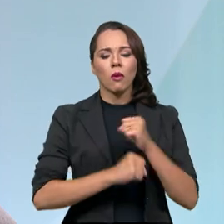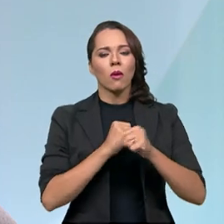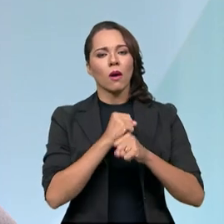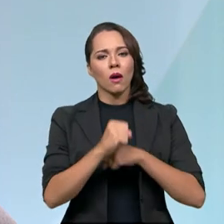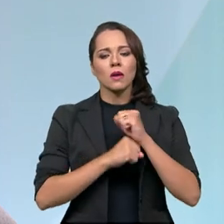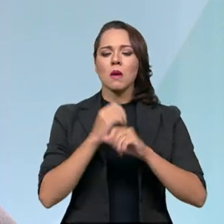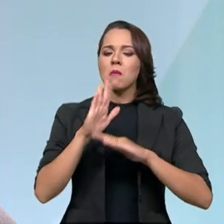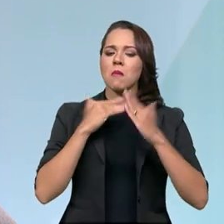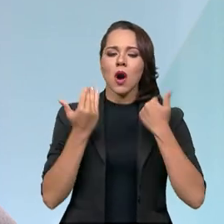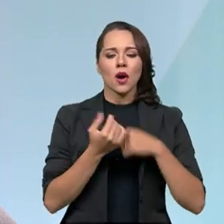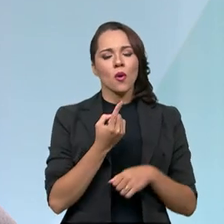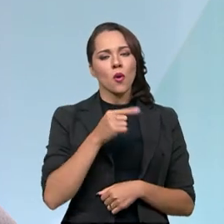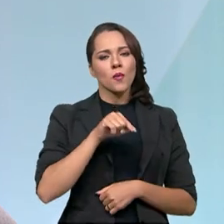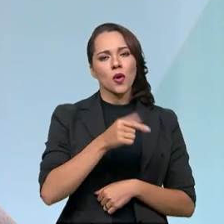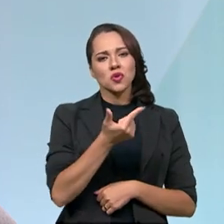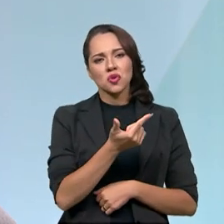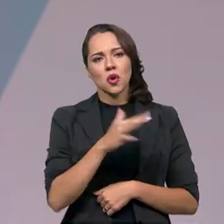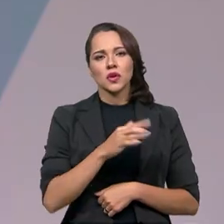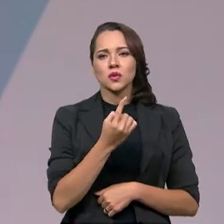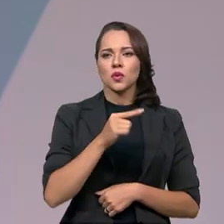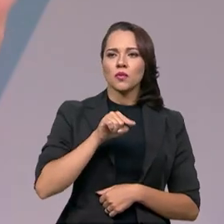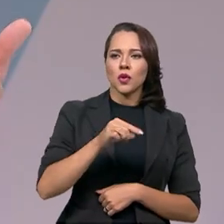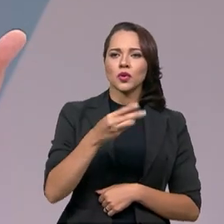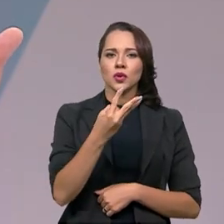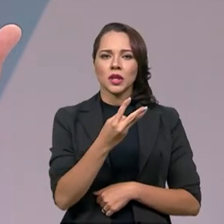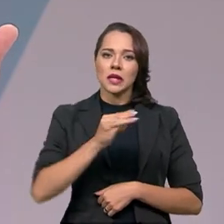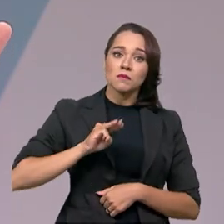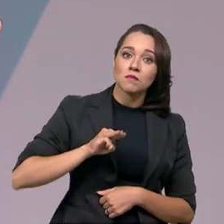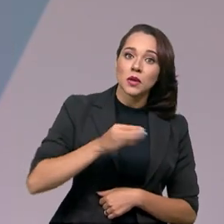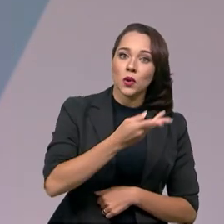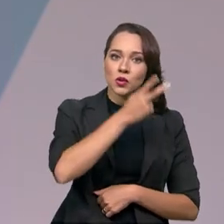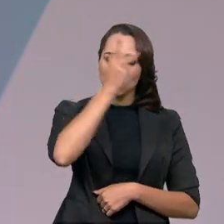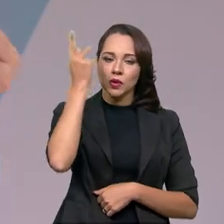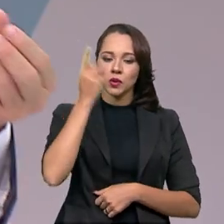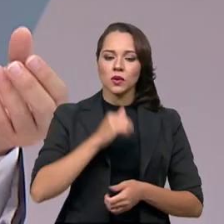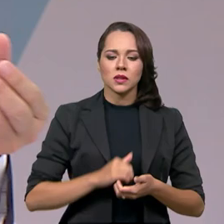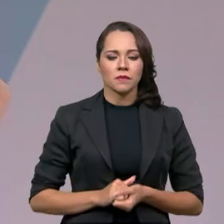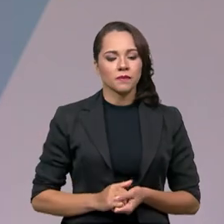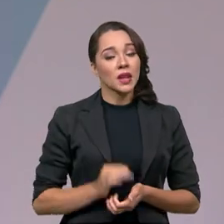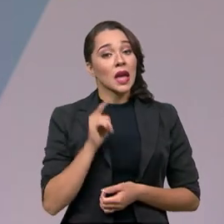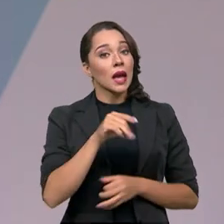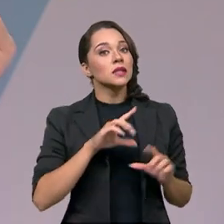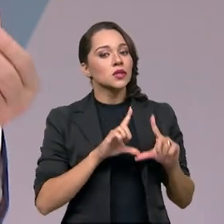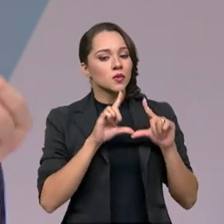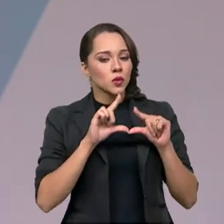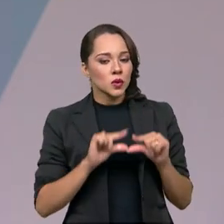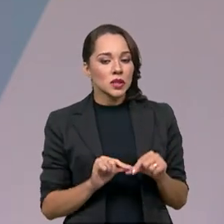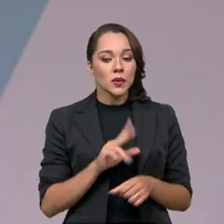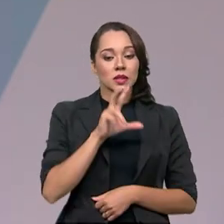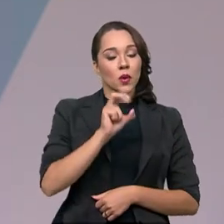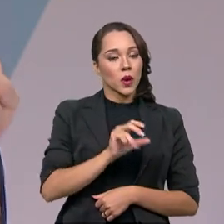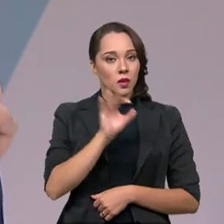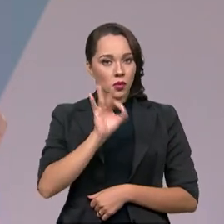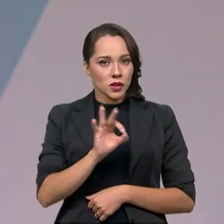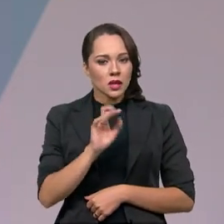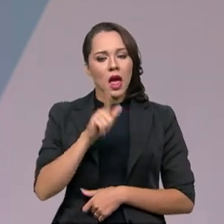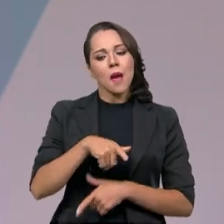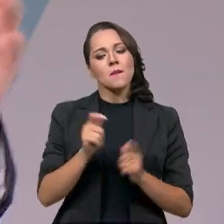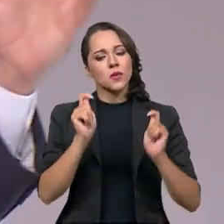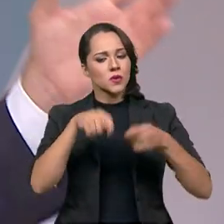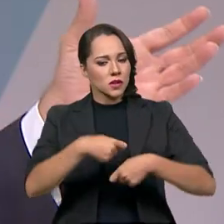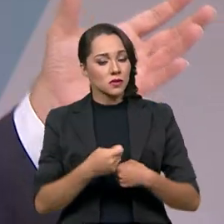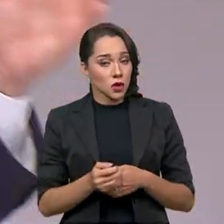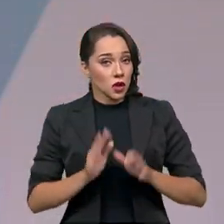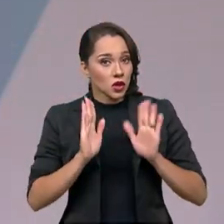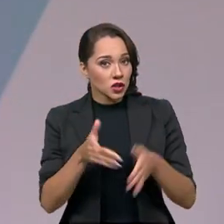morrem no mundo entre 1,2 e 1,3 milhão de pessoas. Essa redução em 50% é possível?